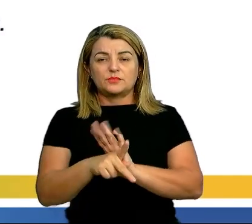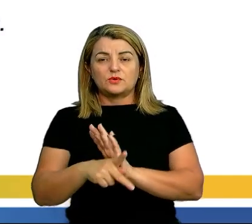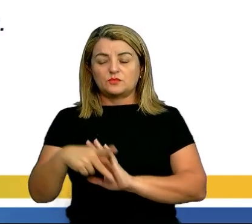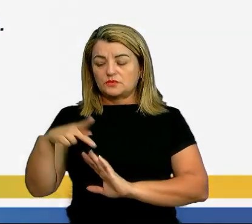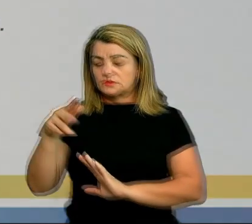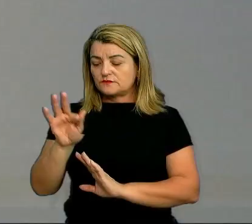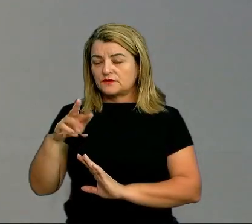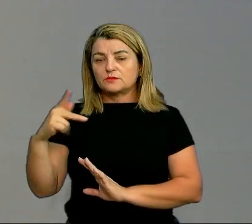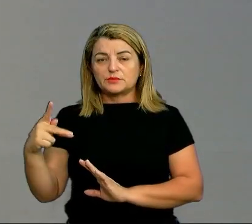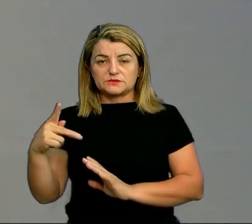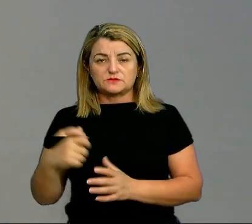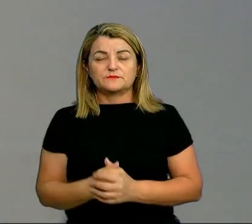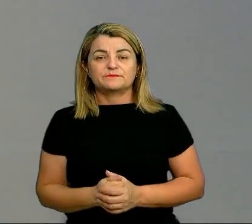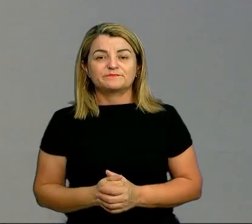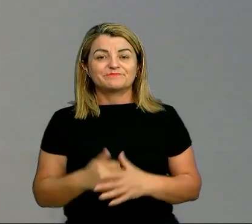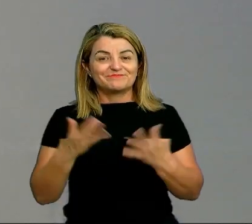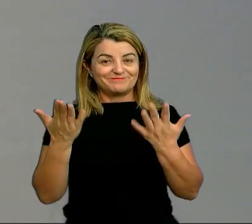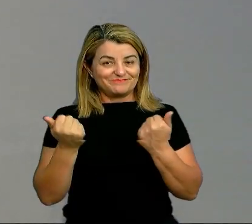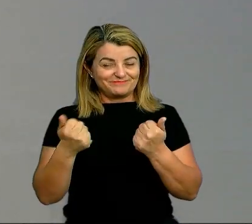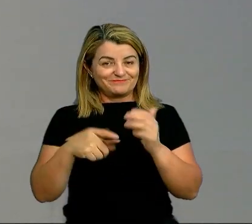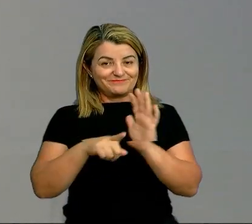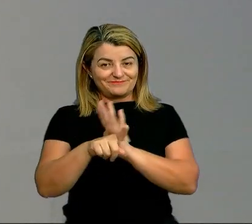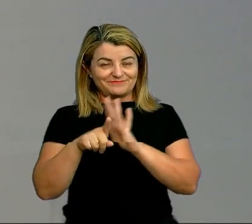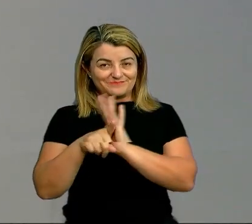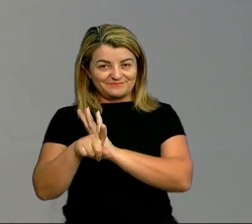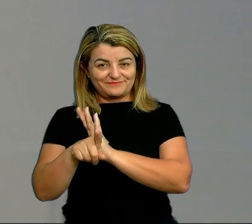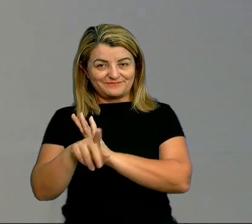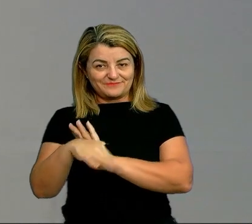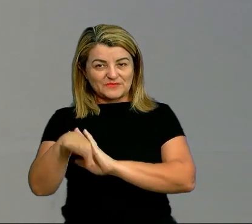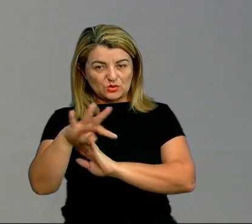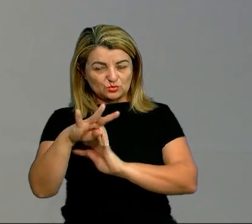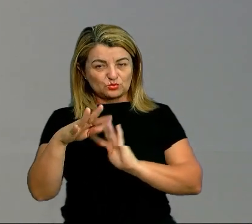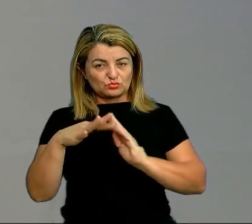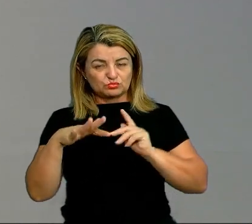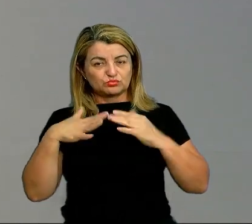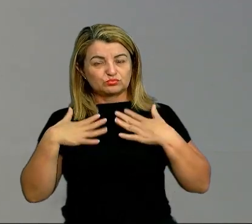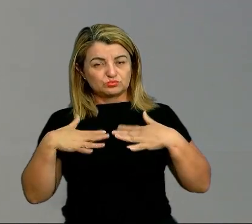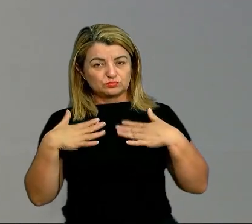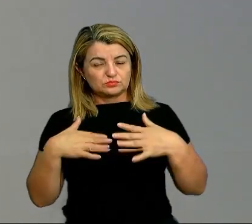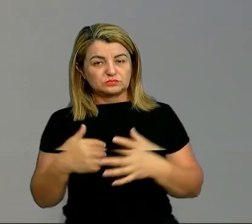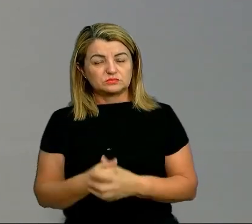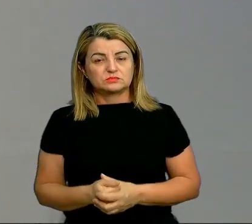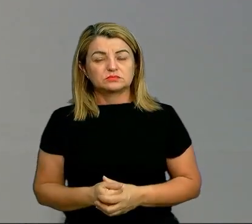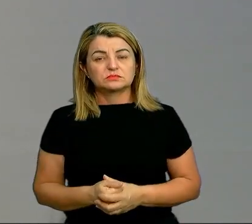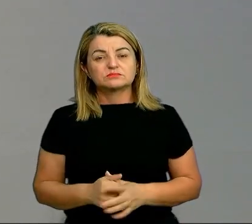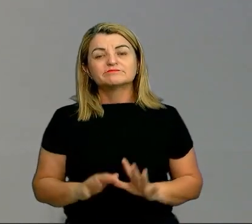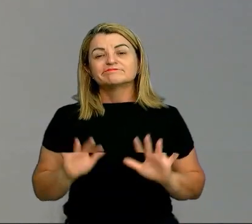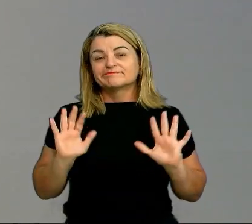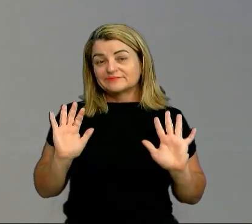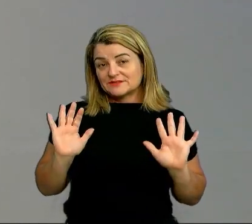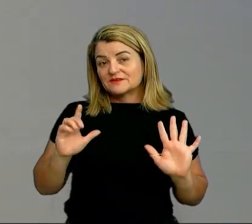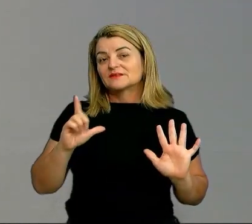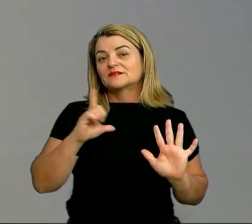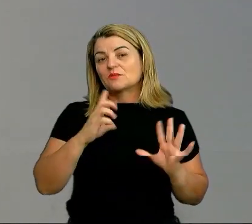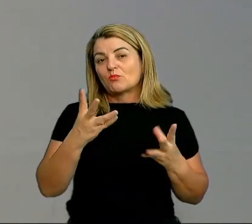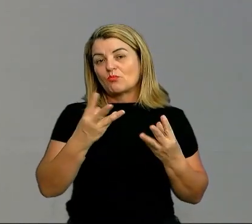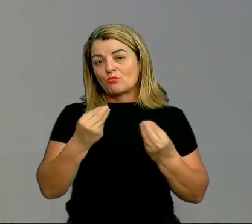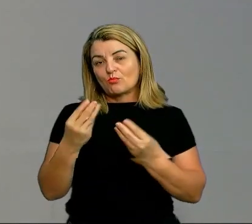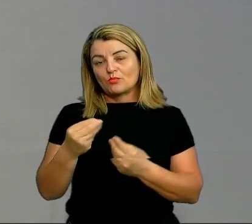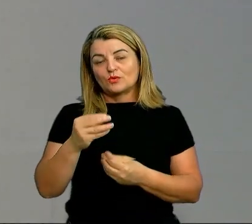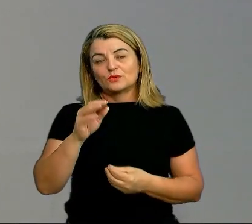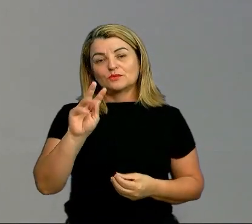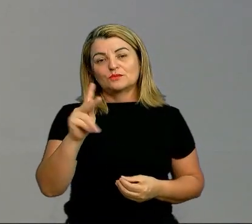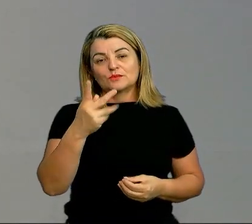pessoal, para a nossa questão. E aí, tudo tranquilo? Até aqui tudo bem? Eu sei que são muitos heterônimos, mas continua.